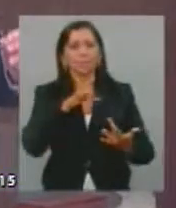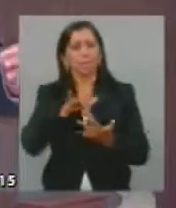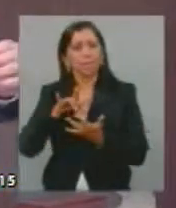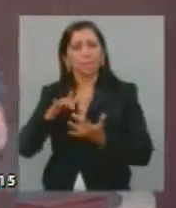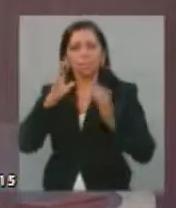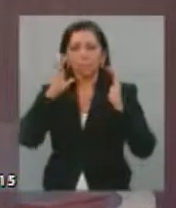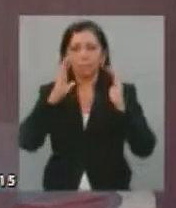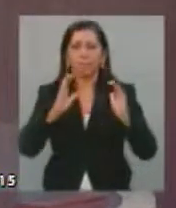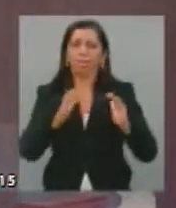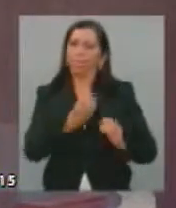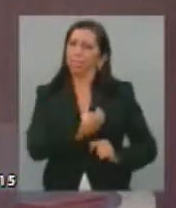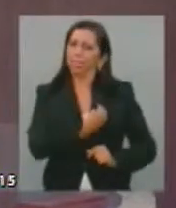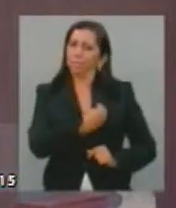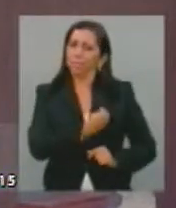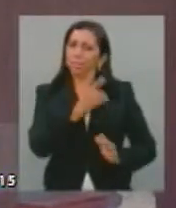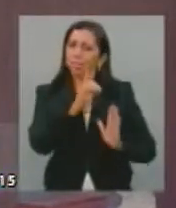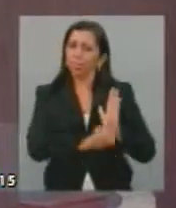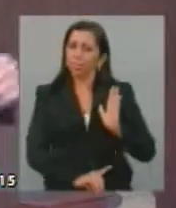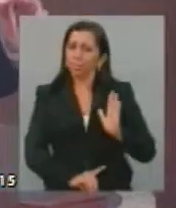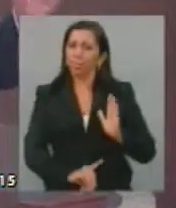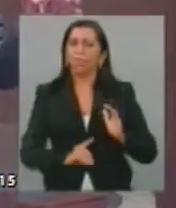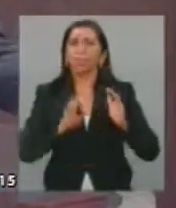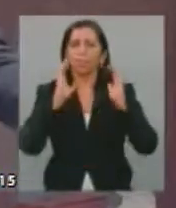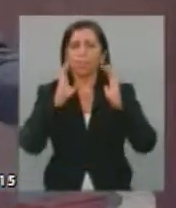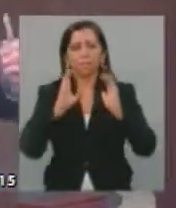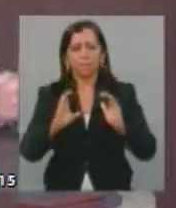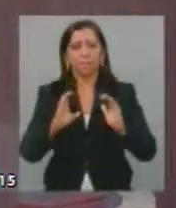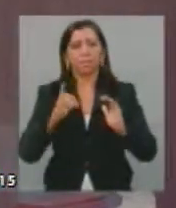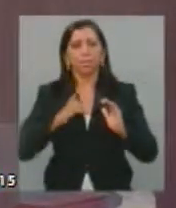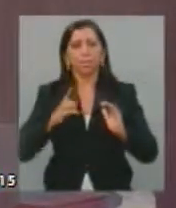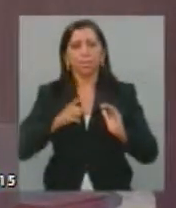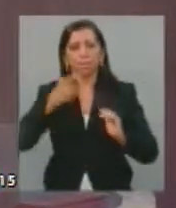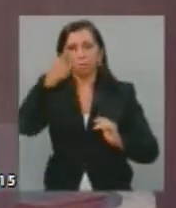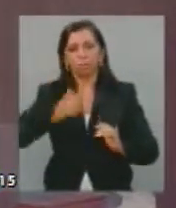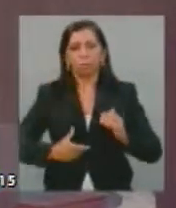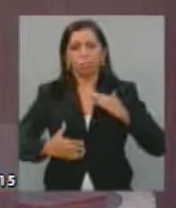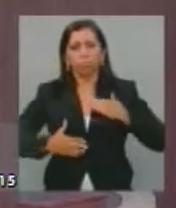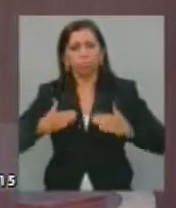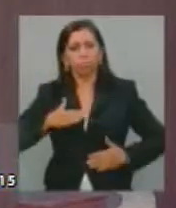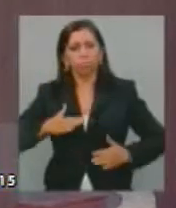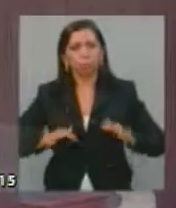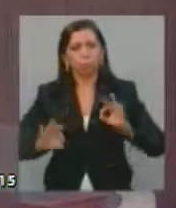respeito ao direito à vida, o respeito à integridade física,